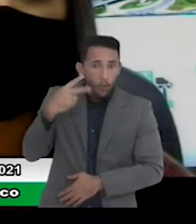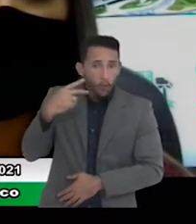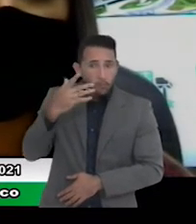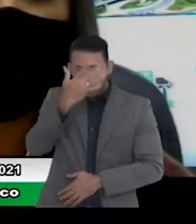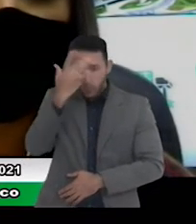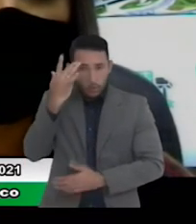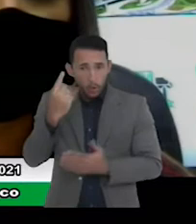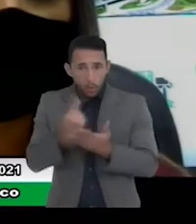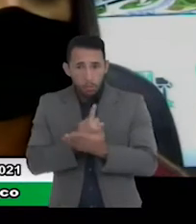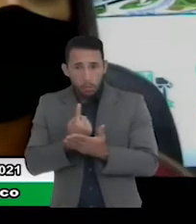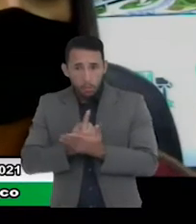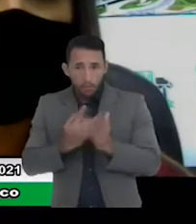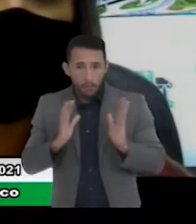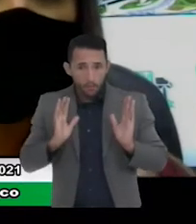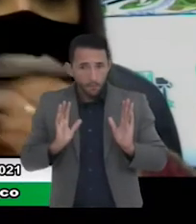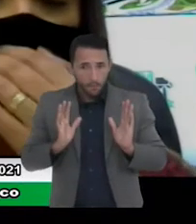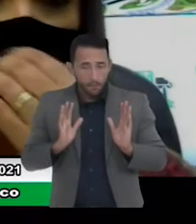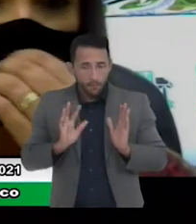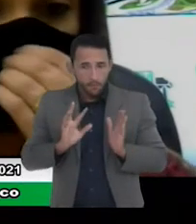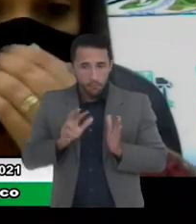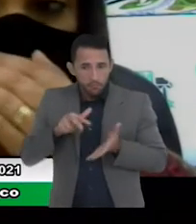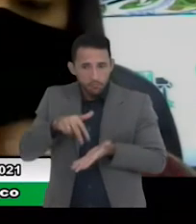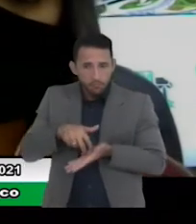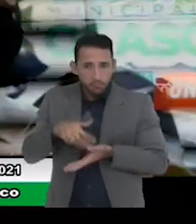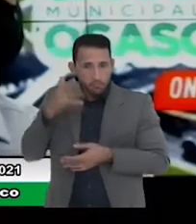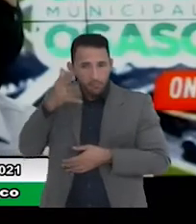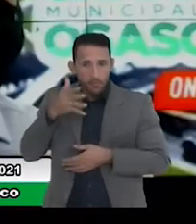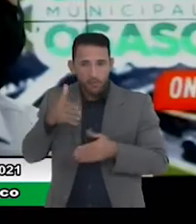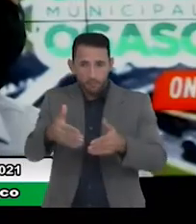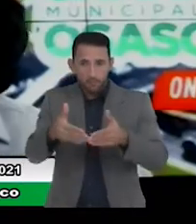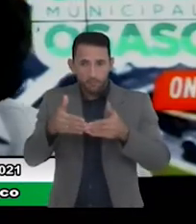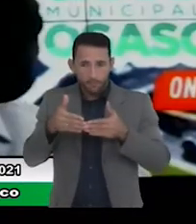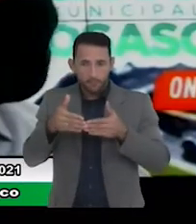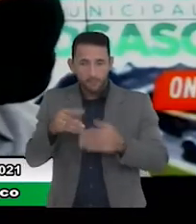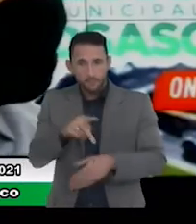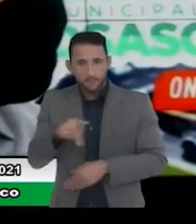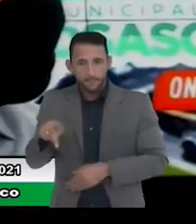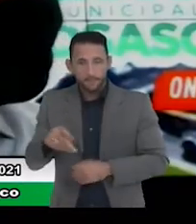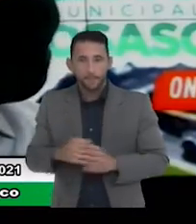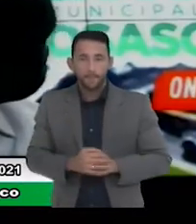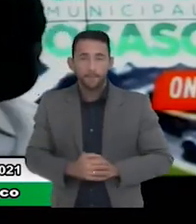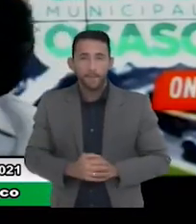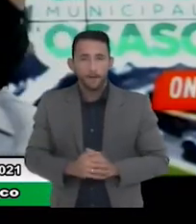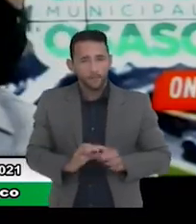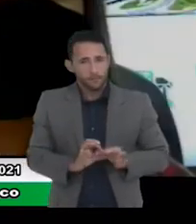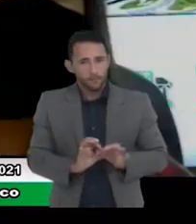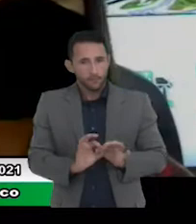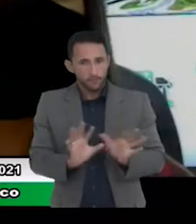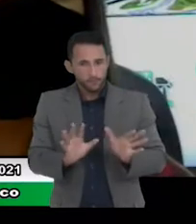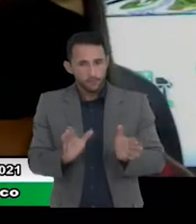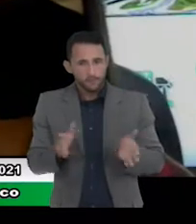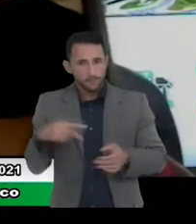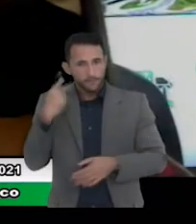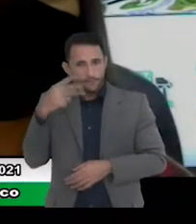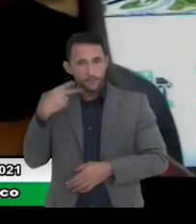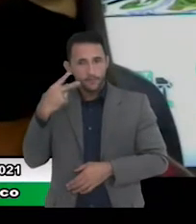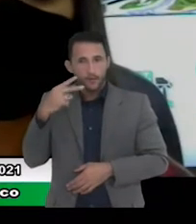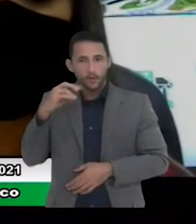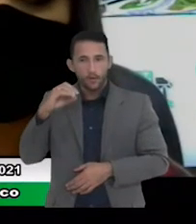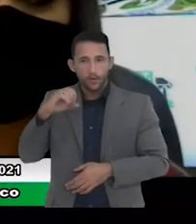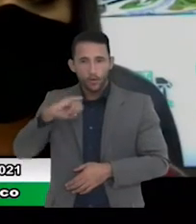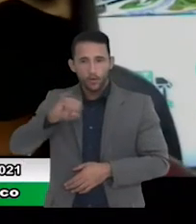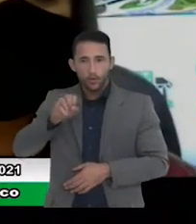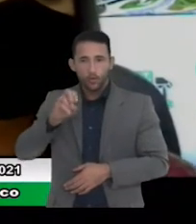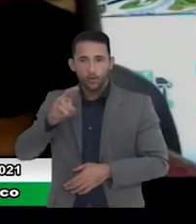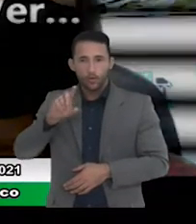de falar fazer uso da palavra questão de ordem presidente questão de ordem nobre vereador Julião